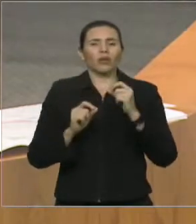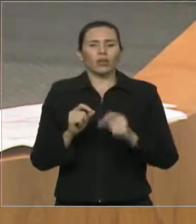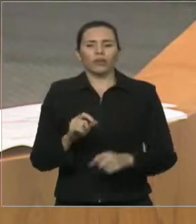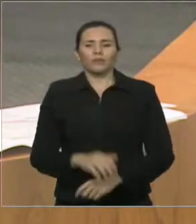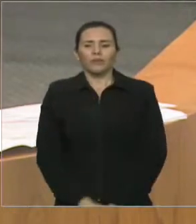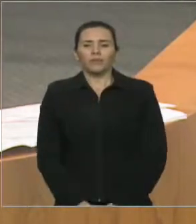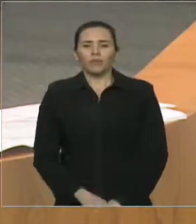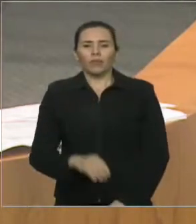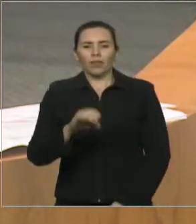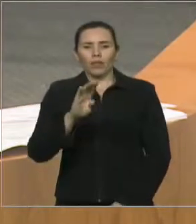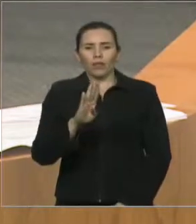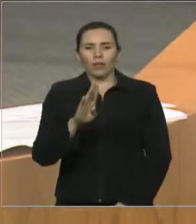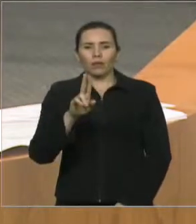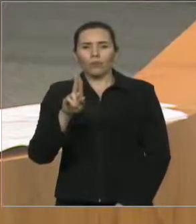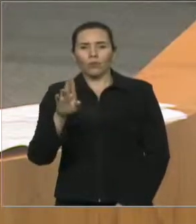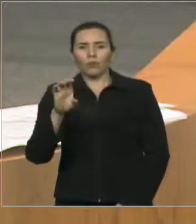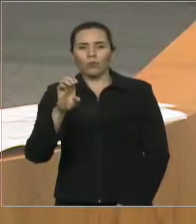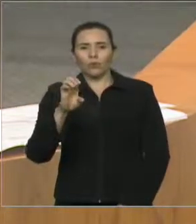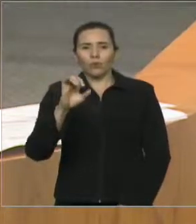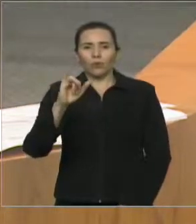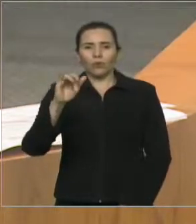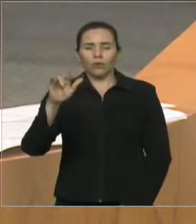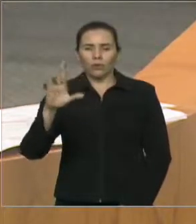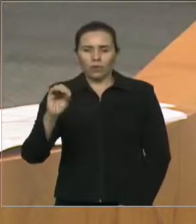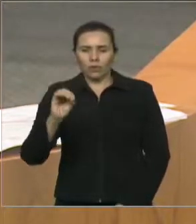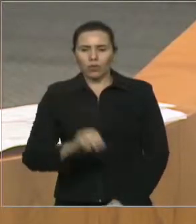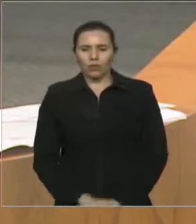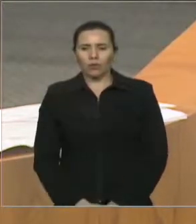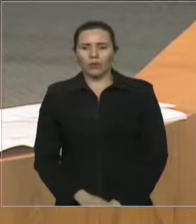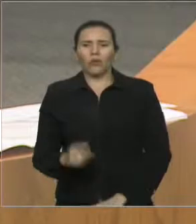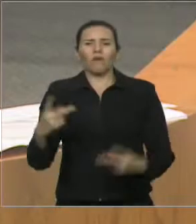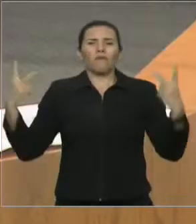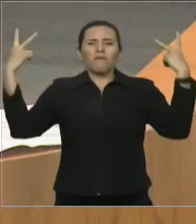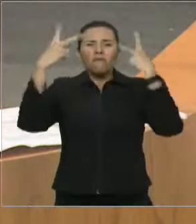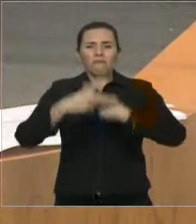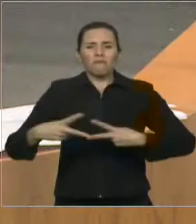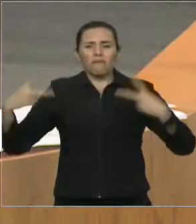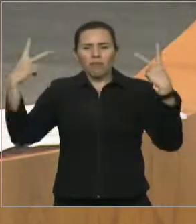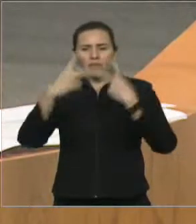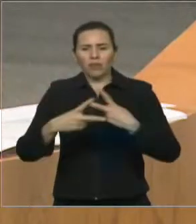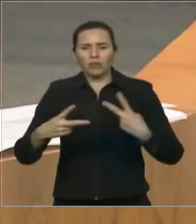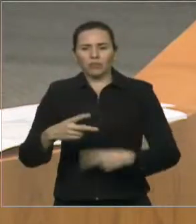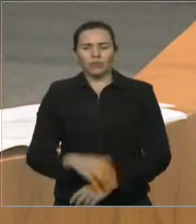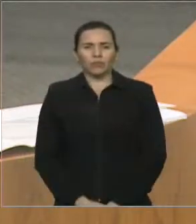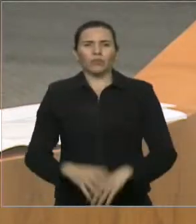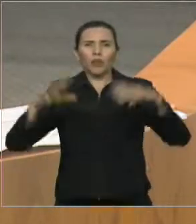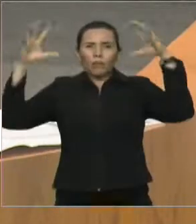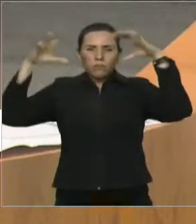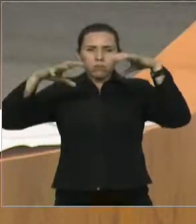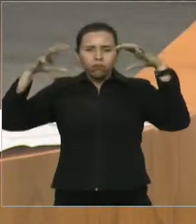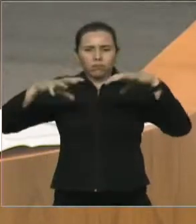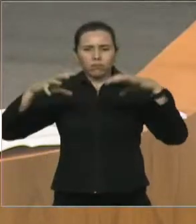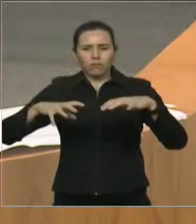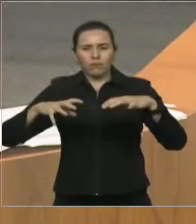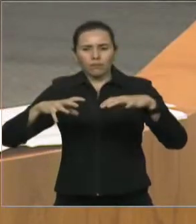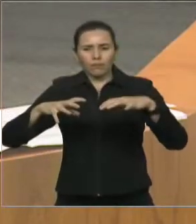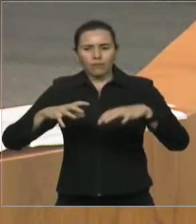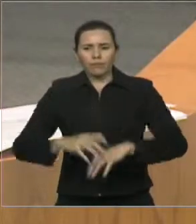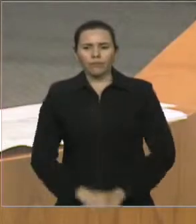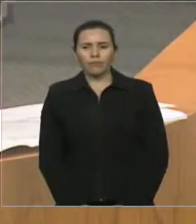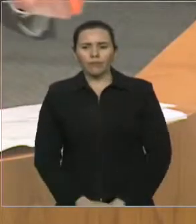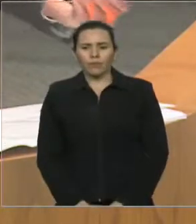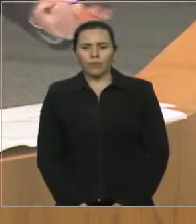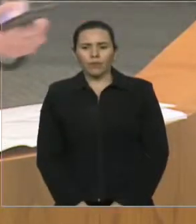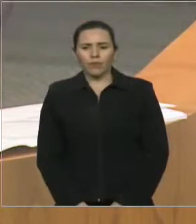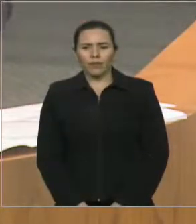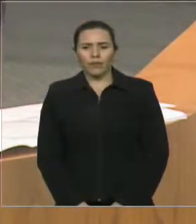movidos pelos ventos, ventos no inverno, aonde o inverno ali está forte, deputado, Zé Gentil. E,